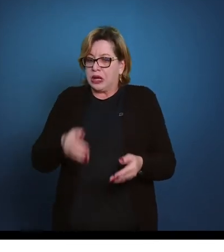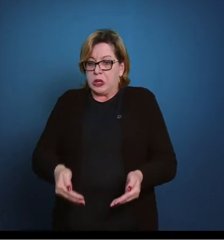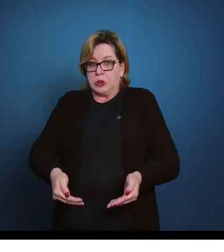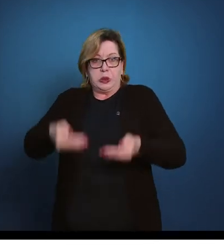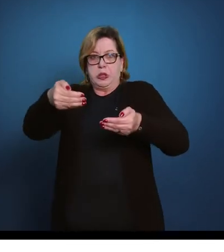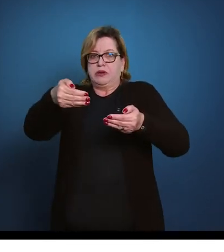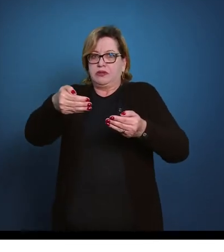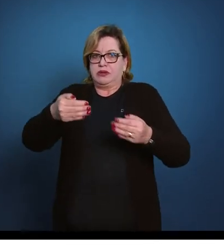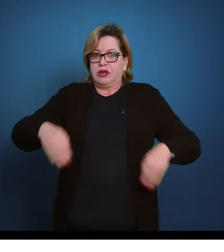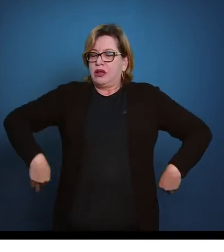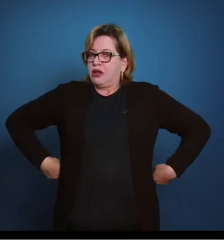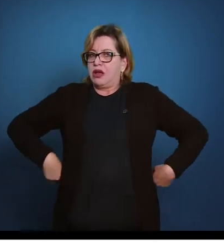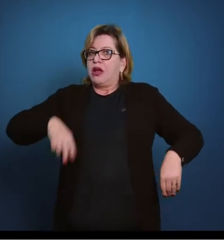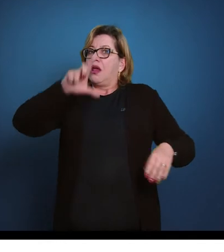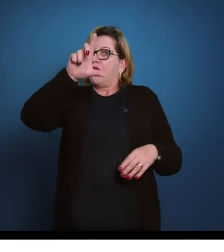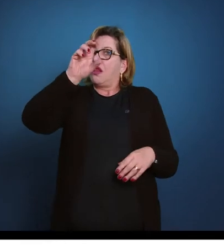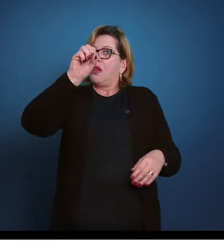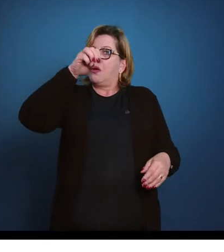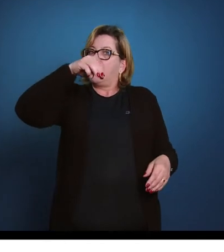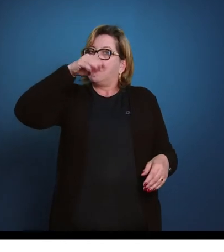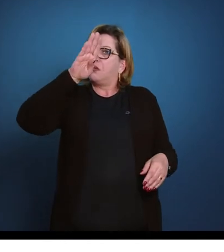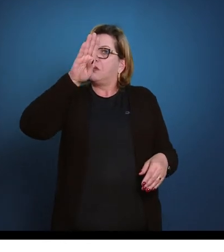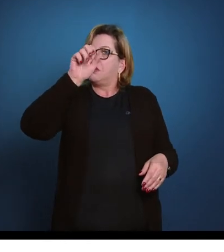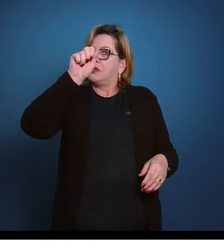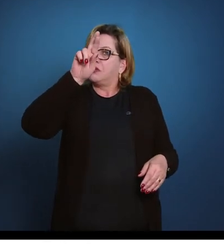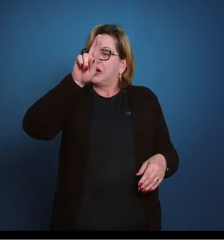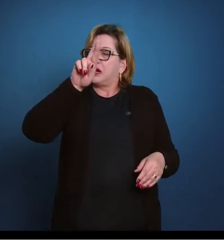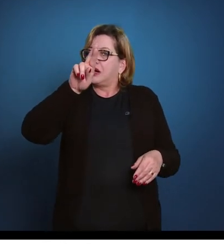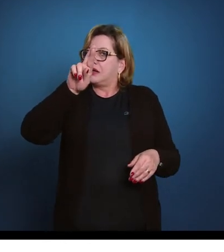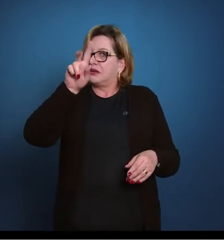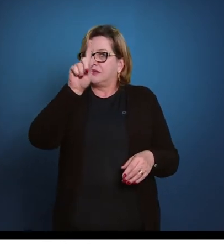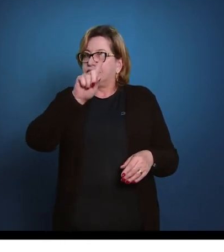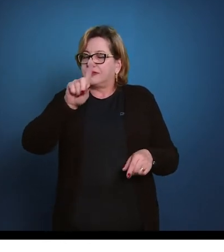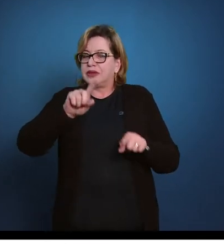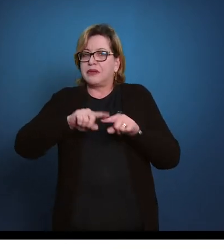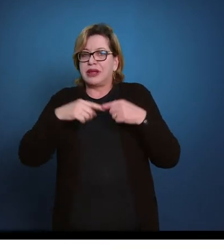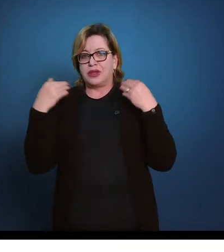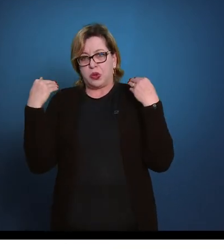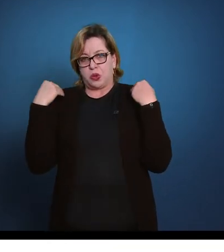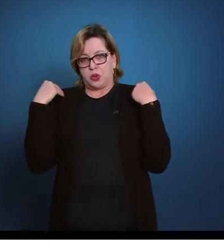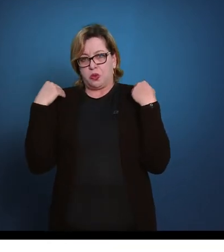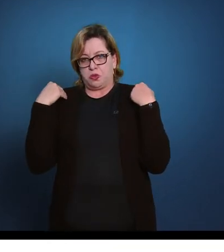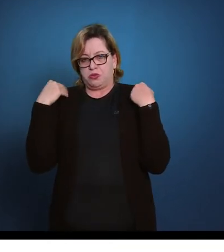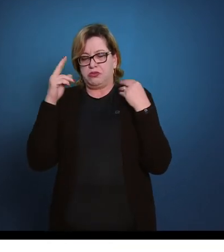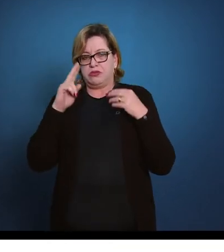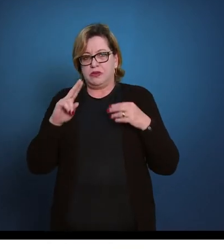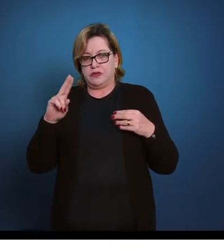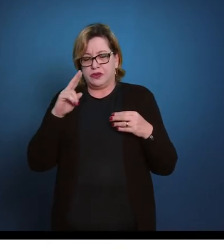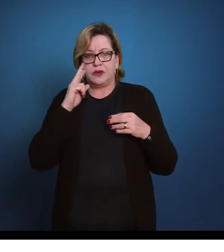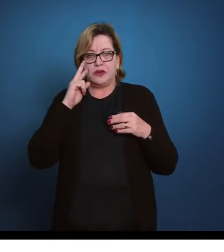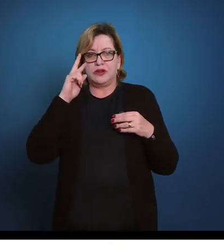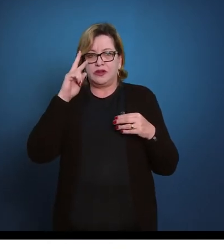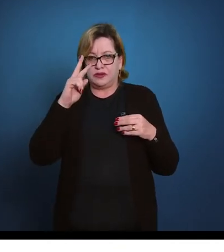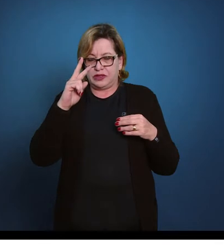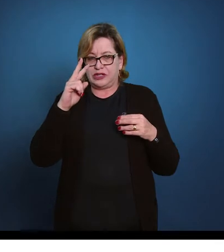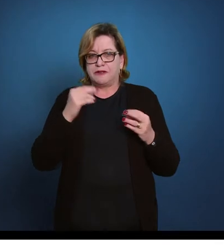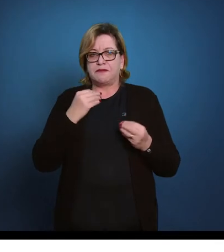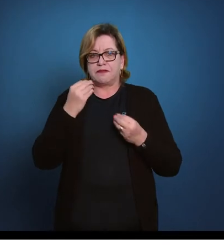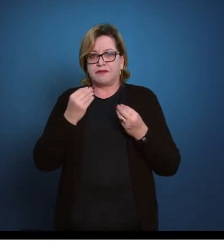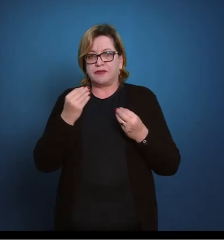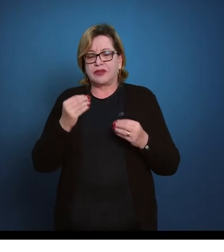aluno pela lombar e sim pelos ombros, certo? Para que ele,